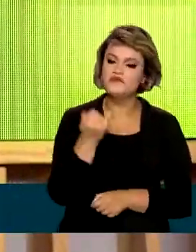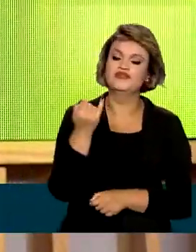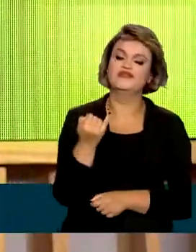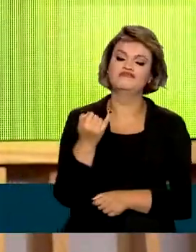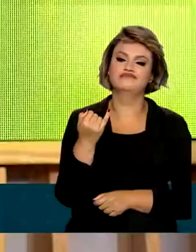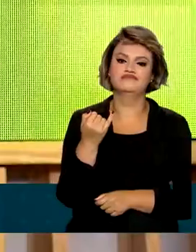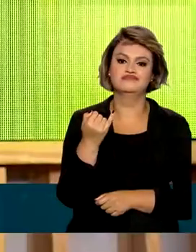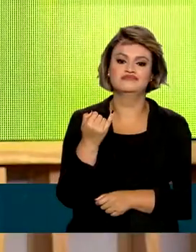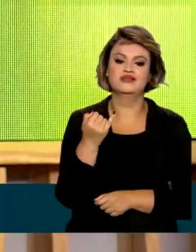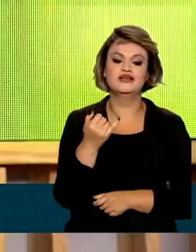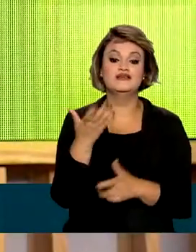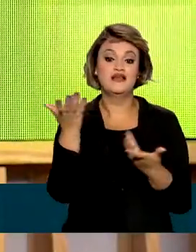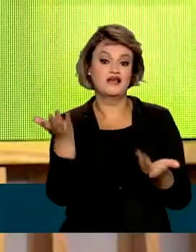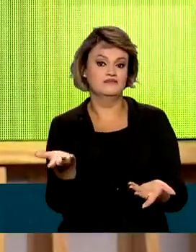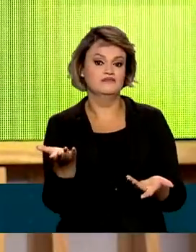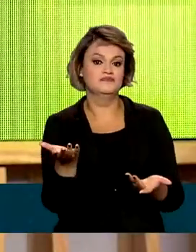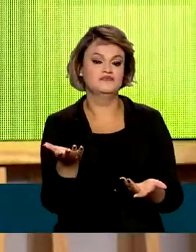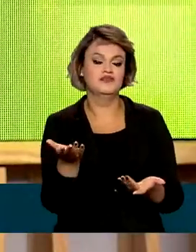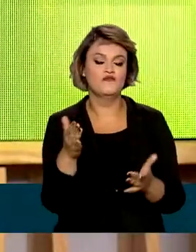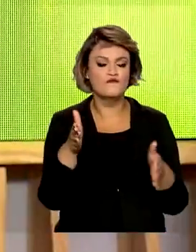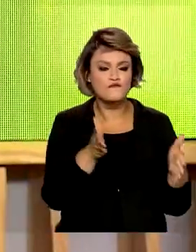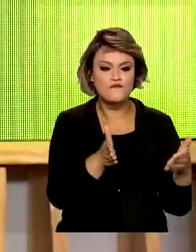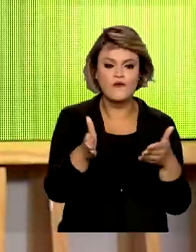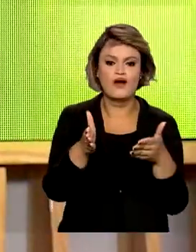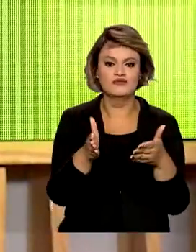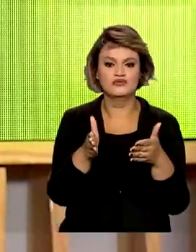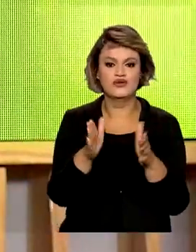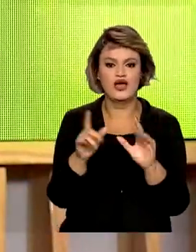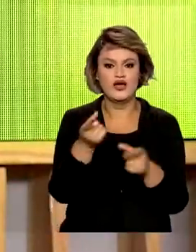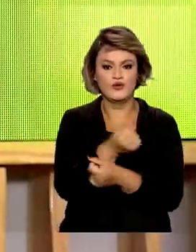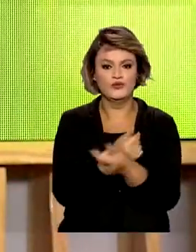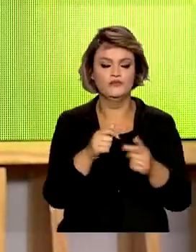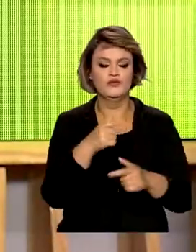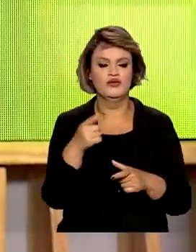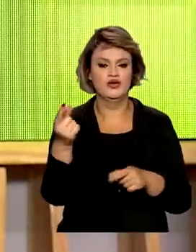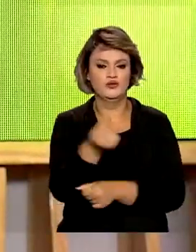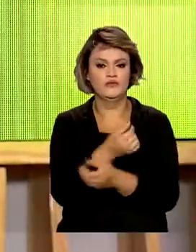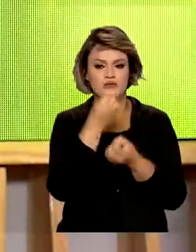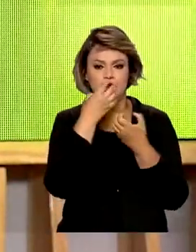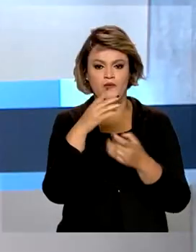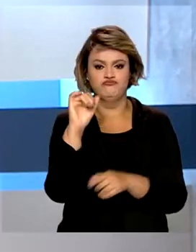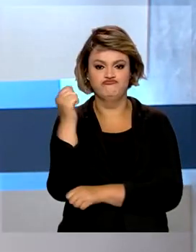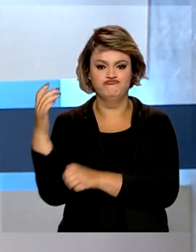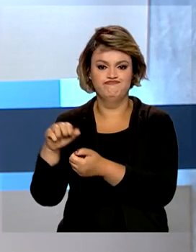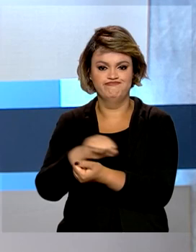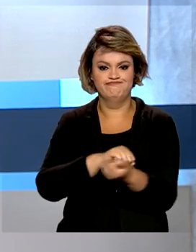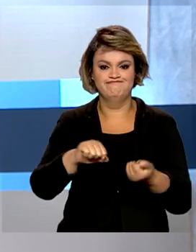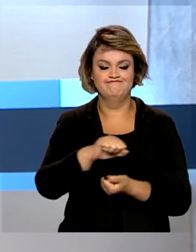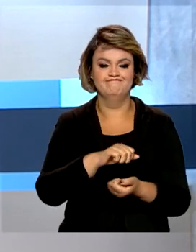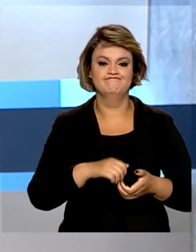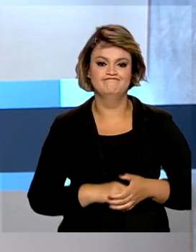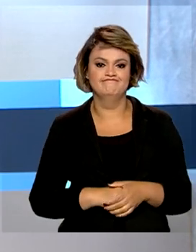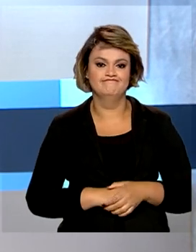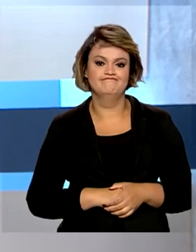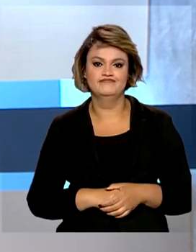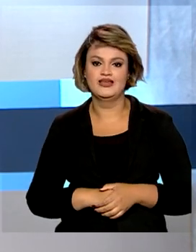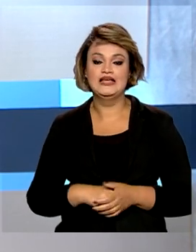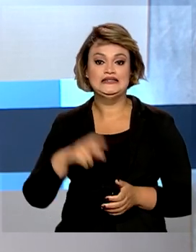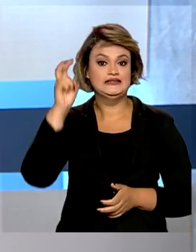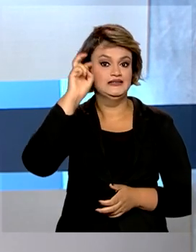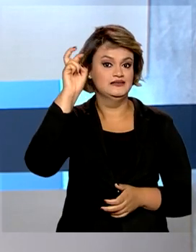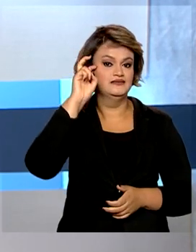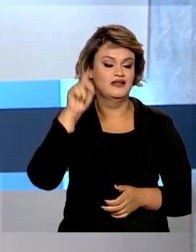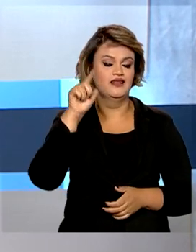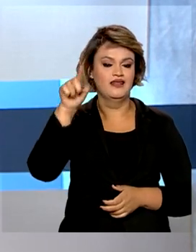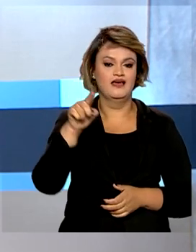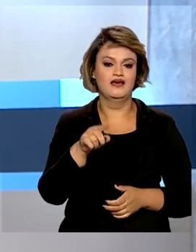e, assim, direcionar a nossa economia para uma economia mais verde. E nesta quinta-feira, na sede